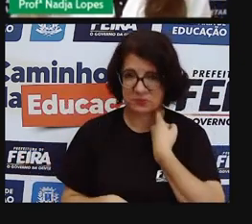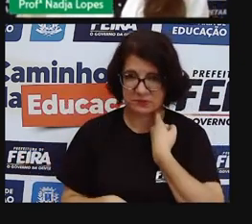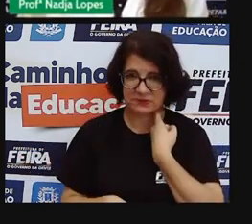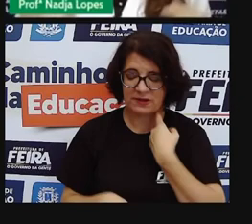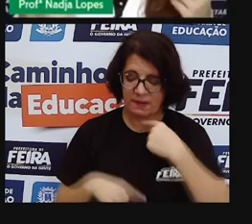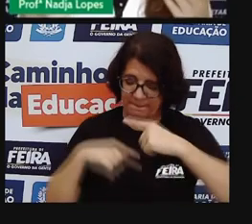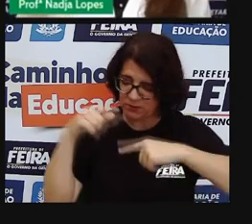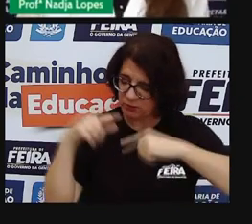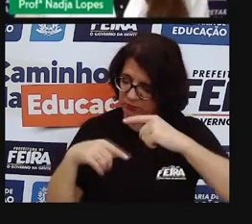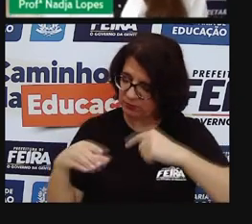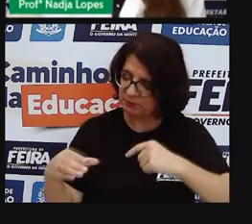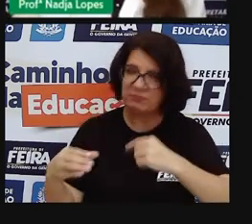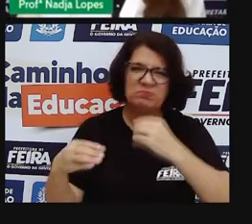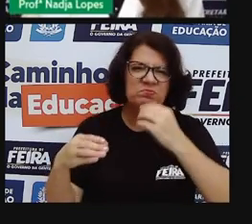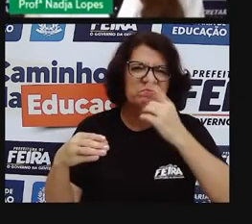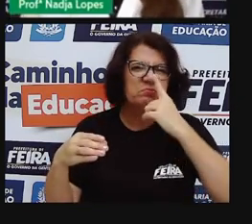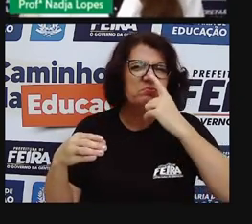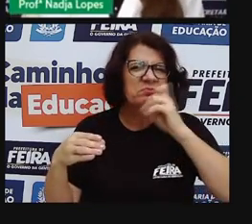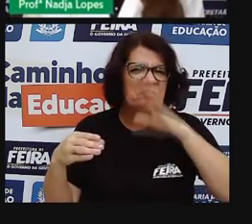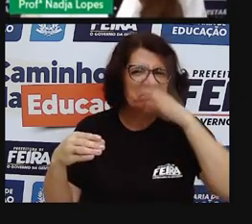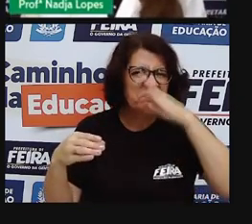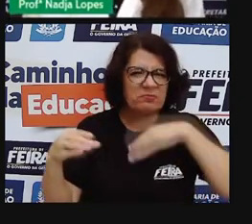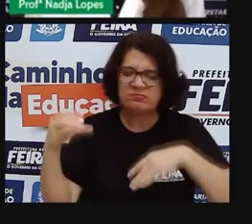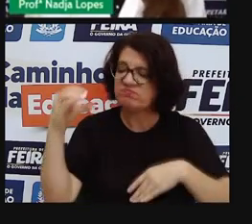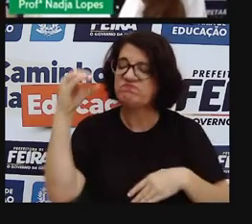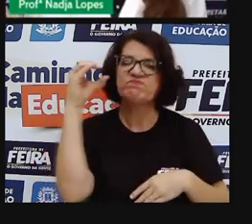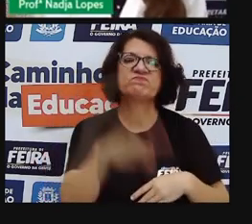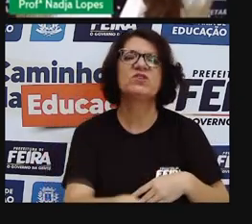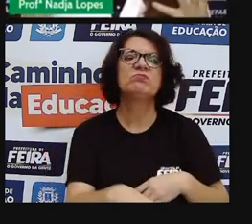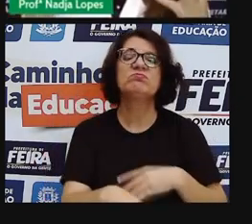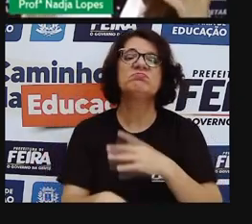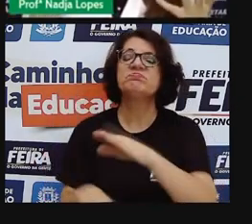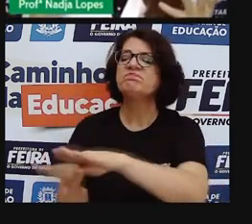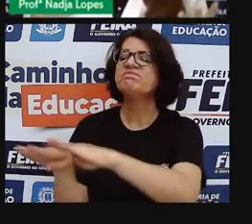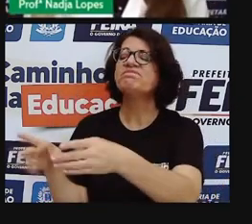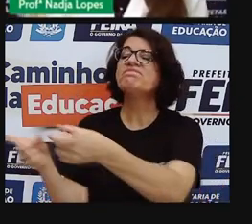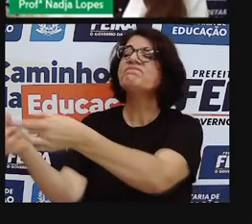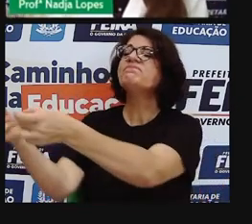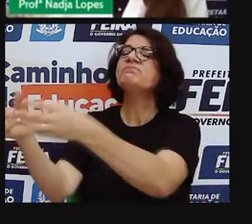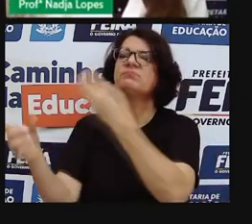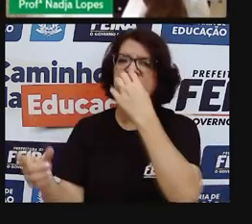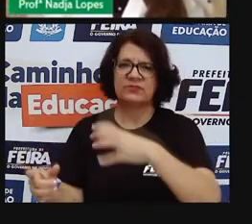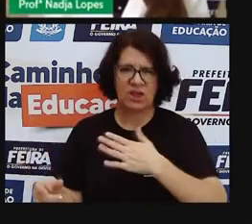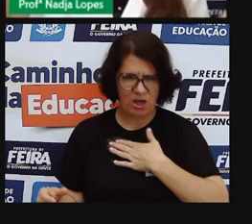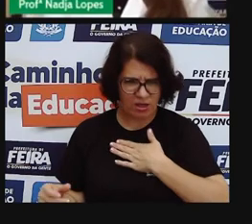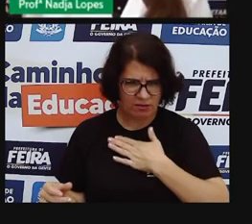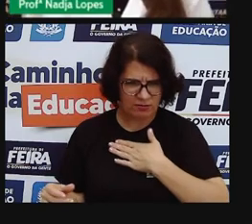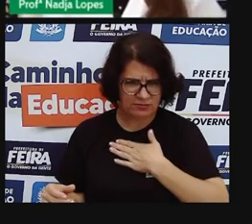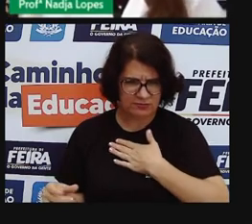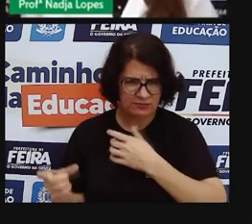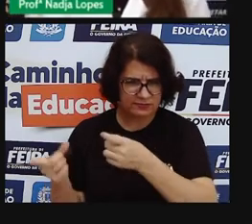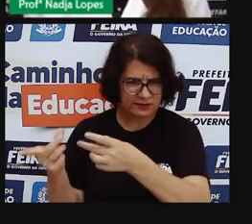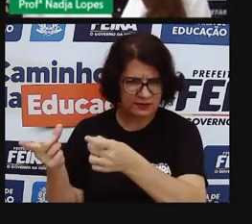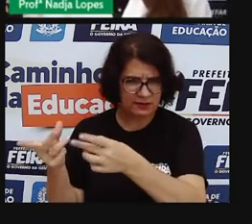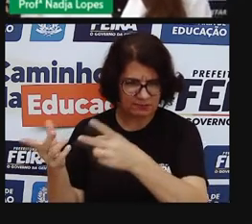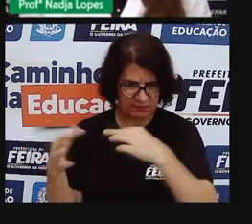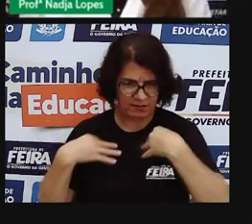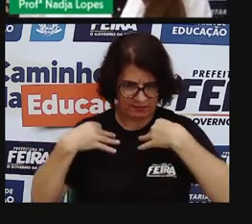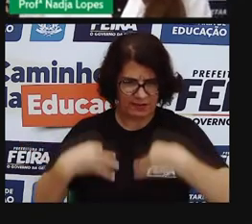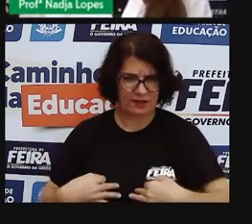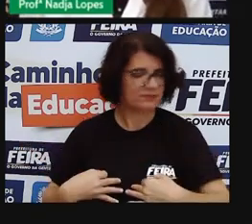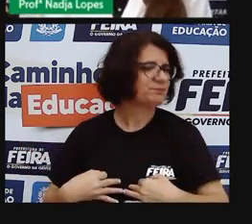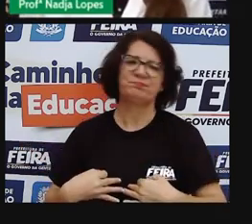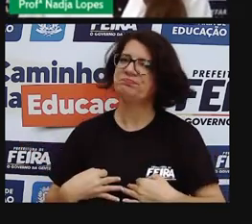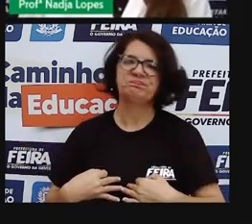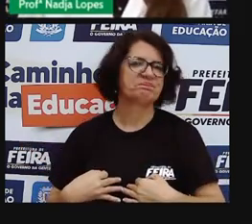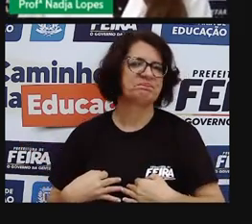produto que está estragado e jogar no chão, gente, então, que sentimento é que essa pessoa tem em relação ao seu ambiente de